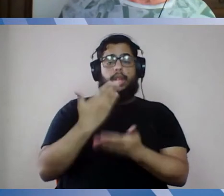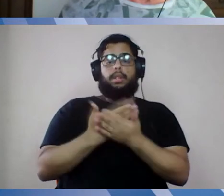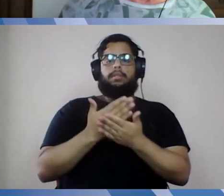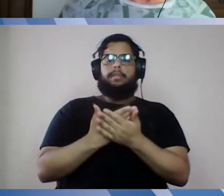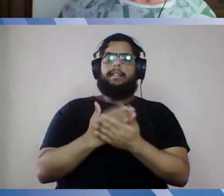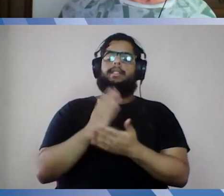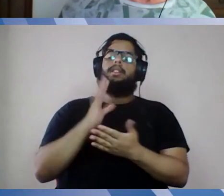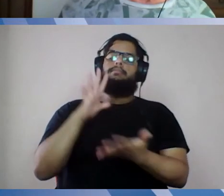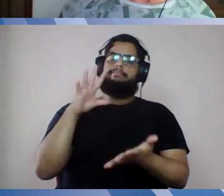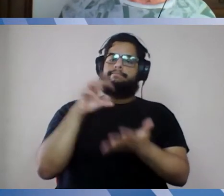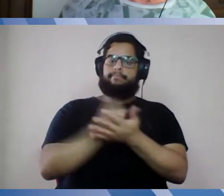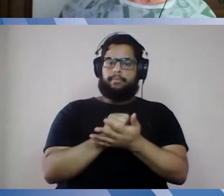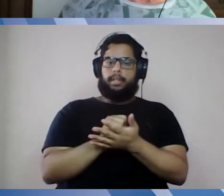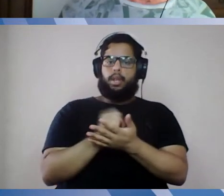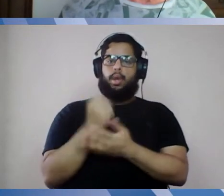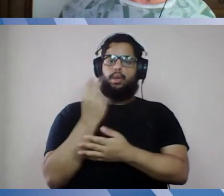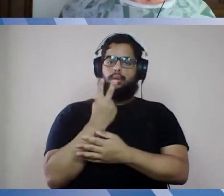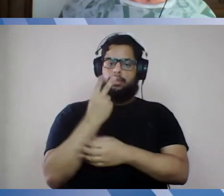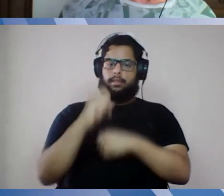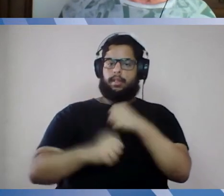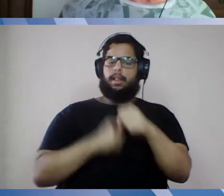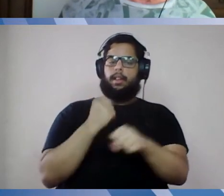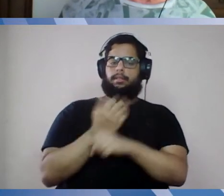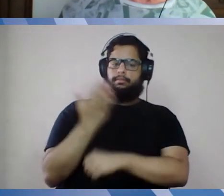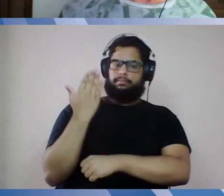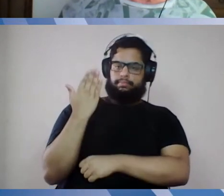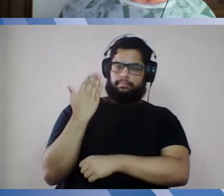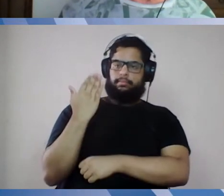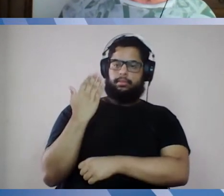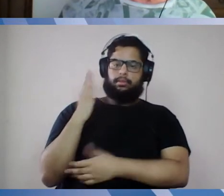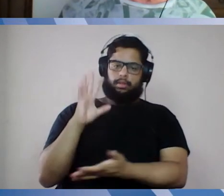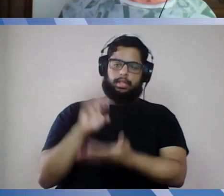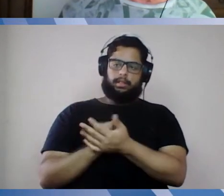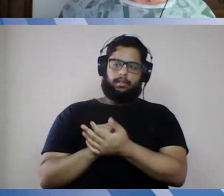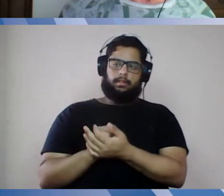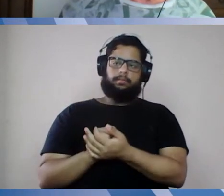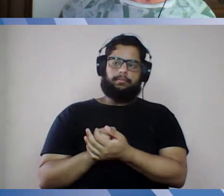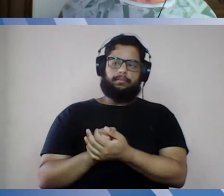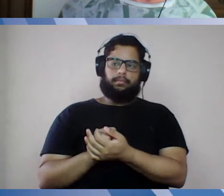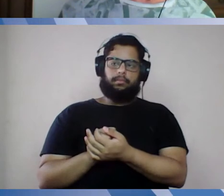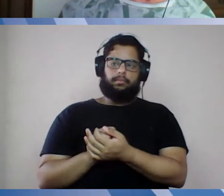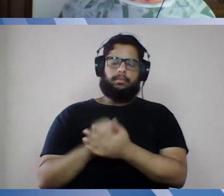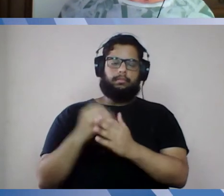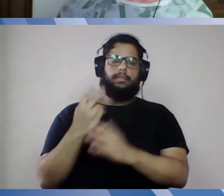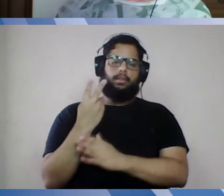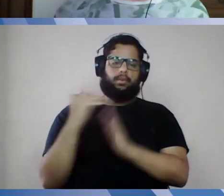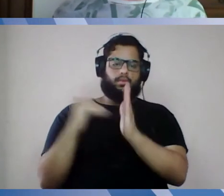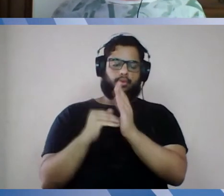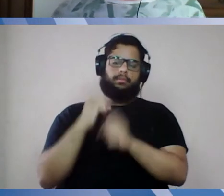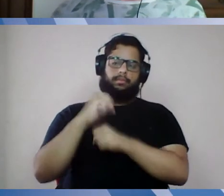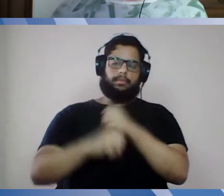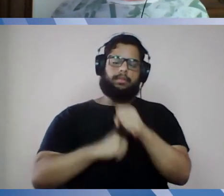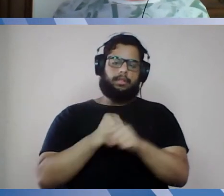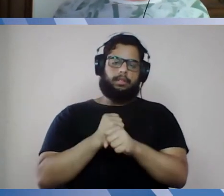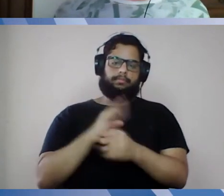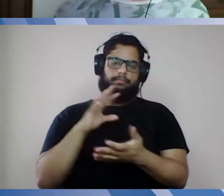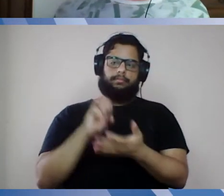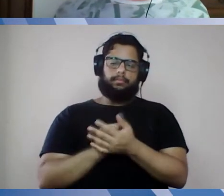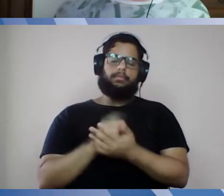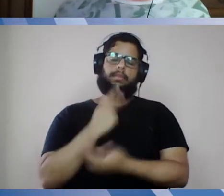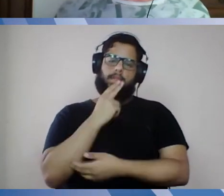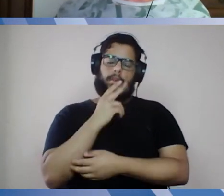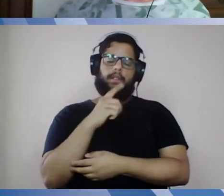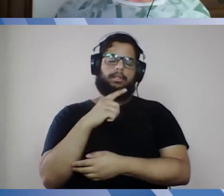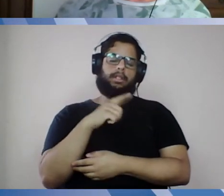inscritos e nos dois últimos anos dos cursos. Então, essa é uma primeira questão que eu entendo que talvez esteja relacionada, inclusive, a uma outra